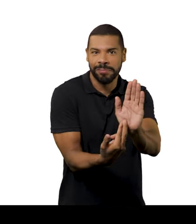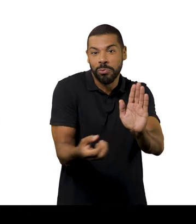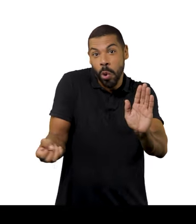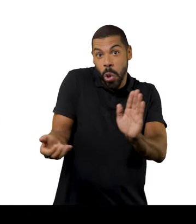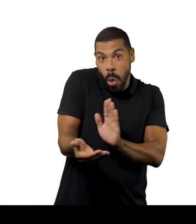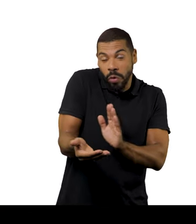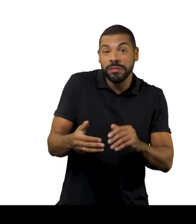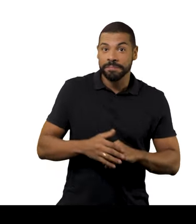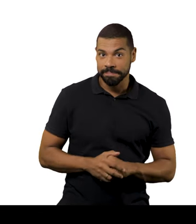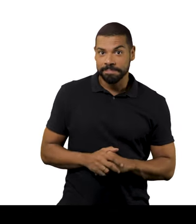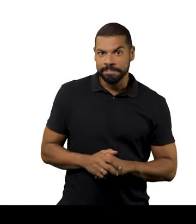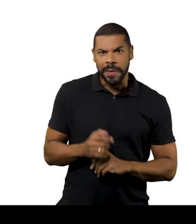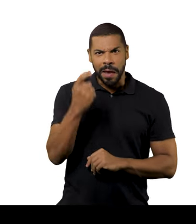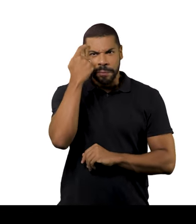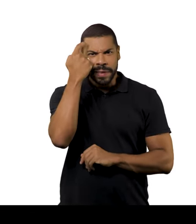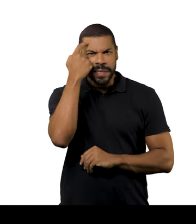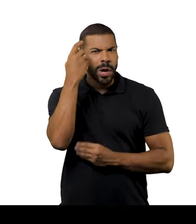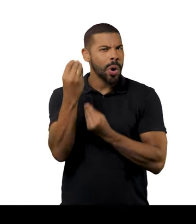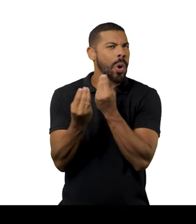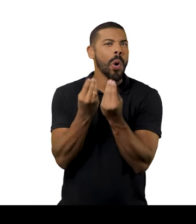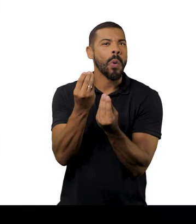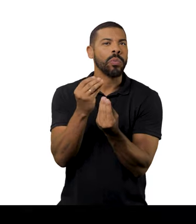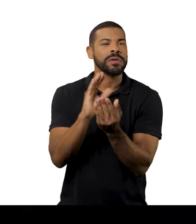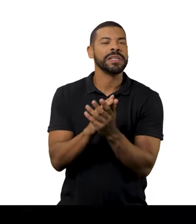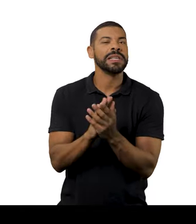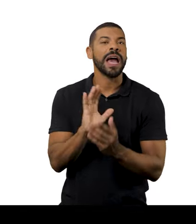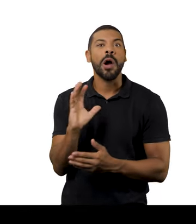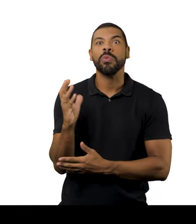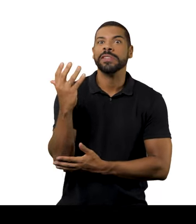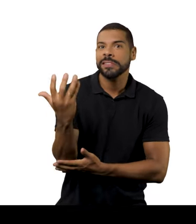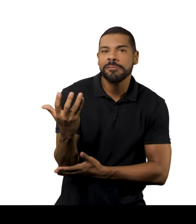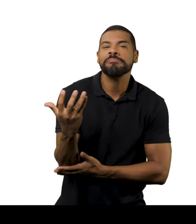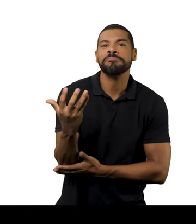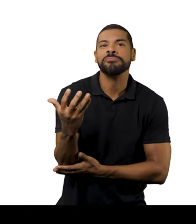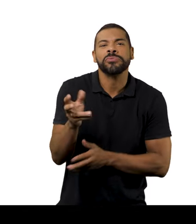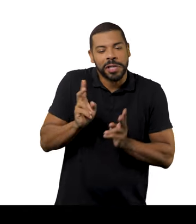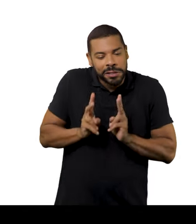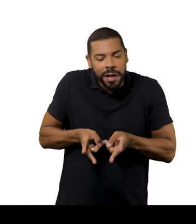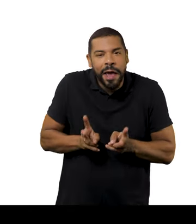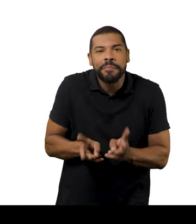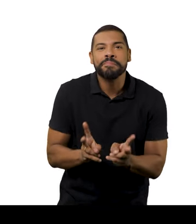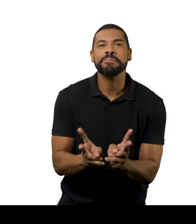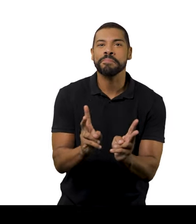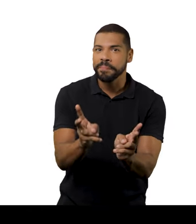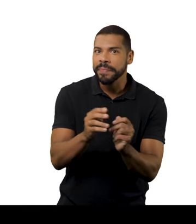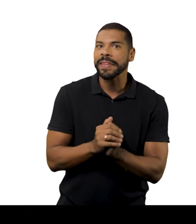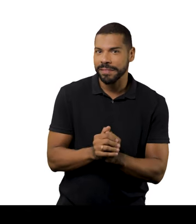o contemporâneo. E eu olho mais assim para o que ficou, o que se eternizou, o que é